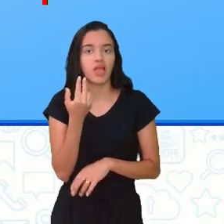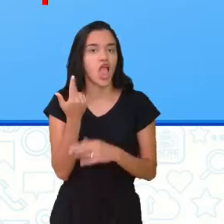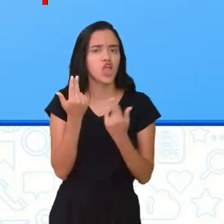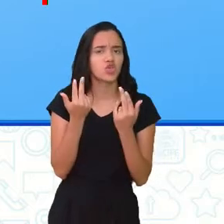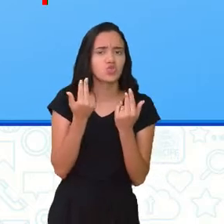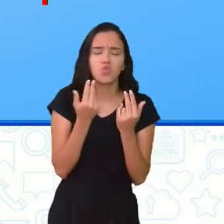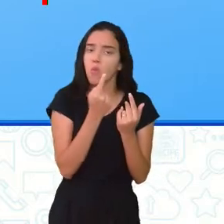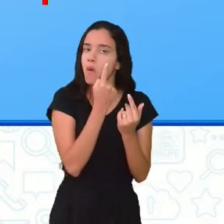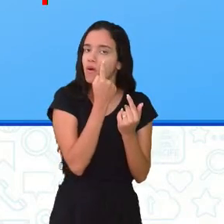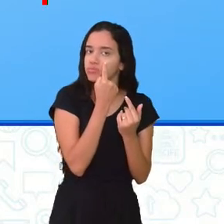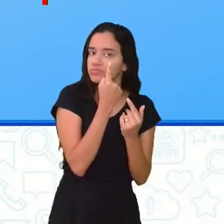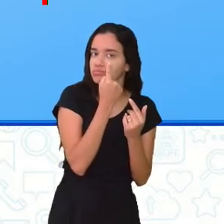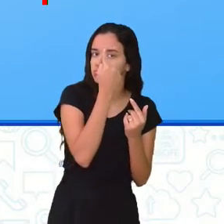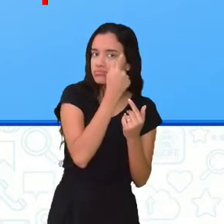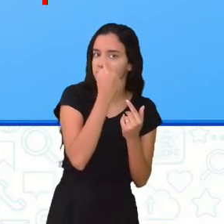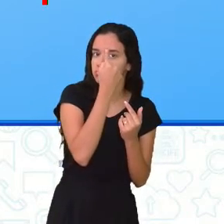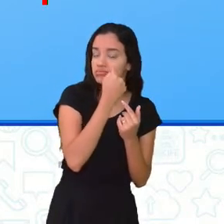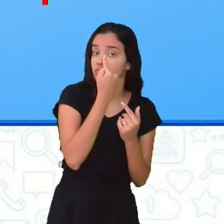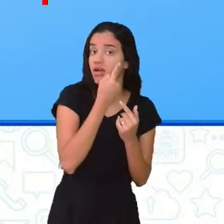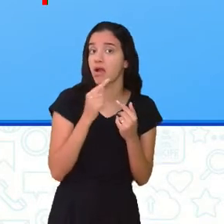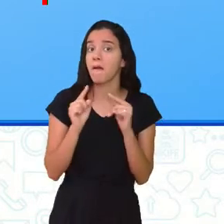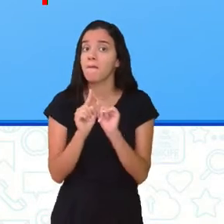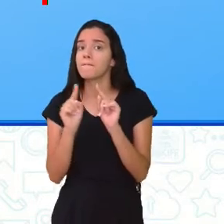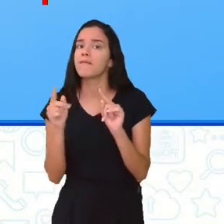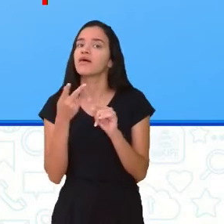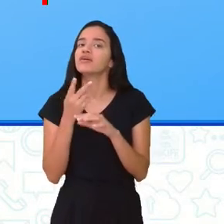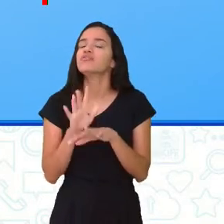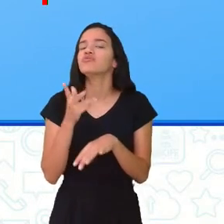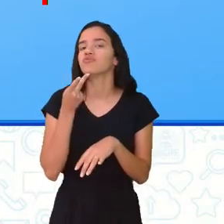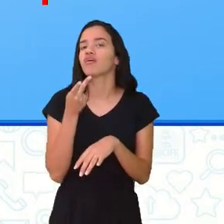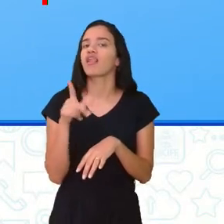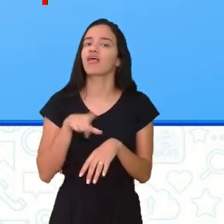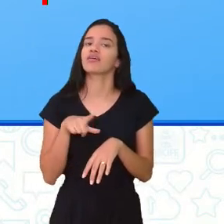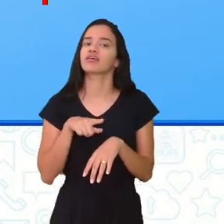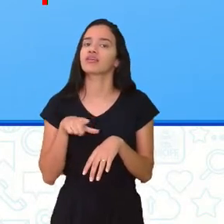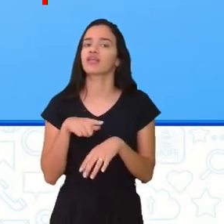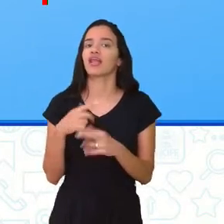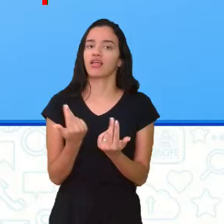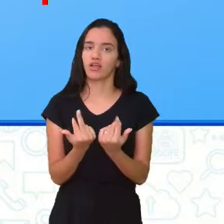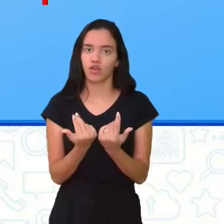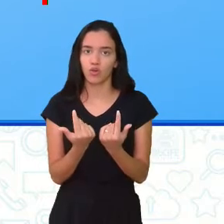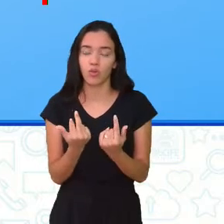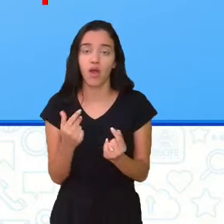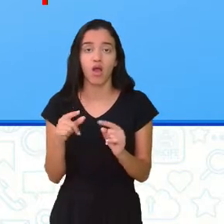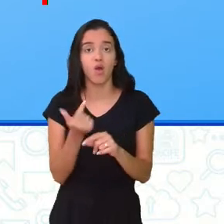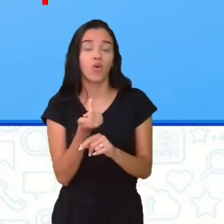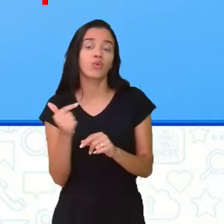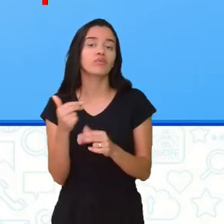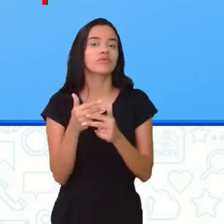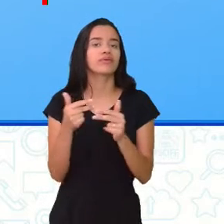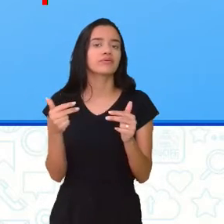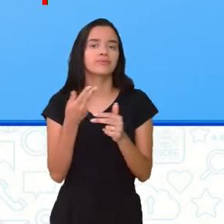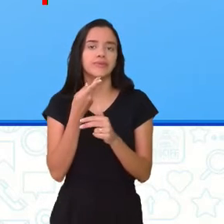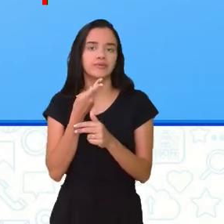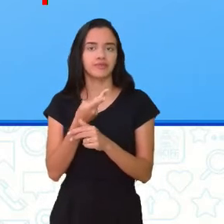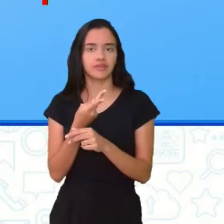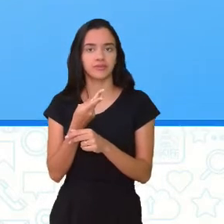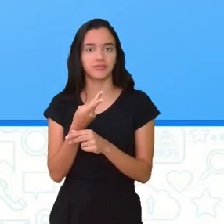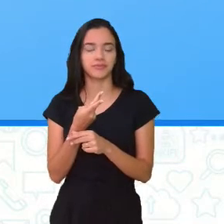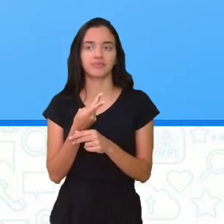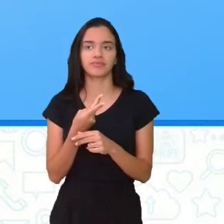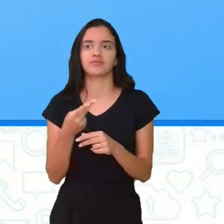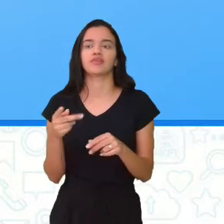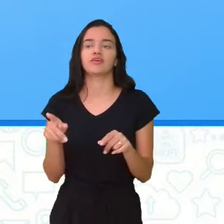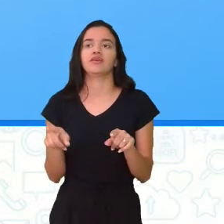igual ao seu olho do lado esquerdo. Mas a gente diz que tem simetria, né? Outra simetria que a gente pode falar, e aí,